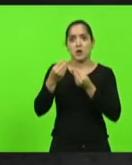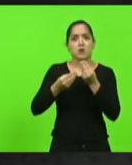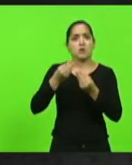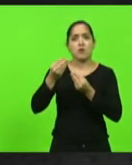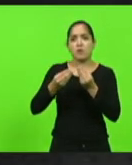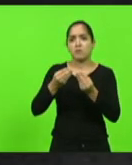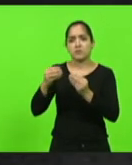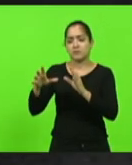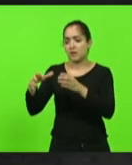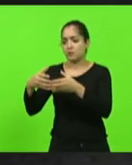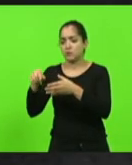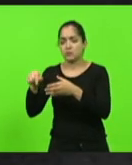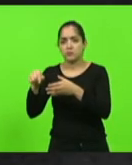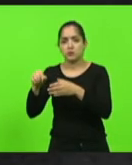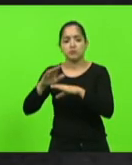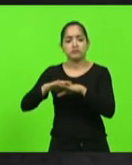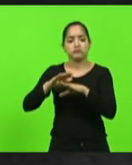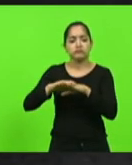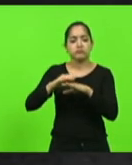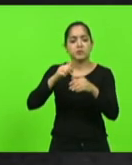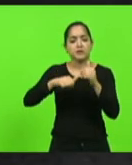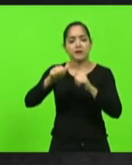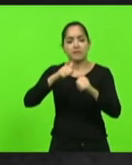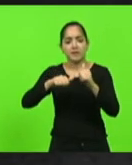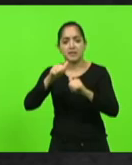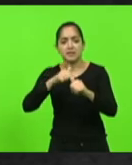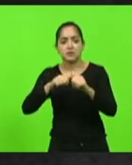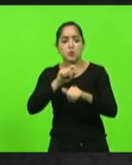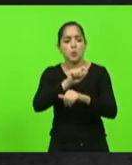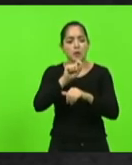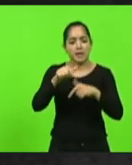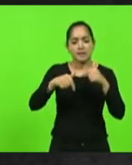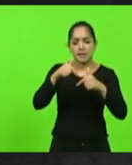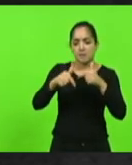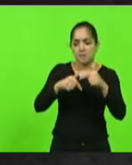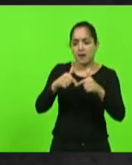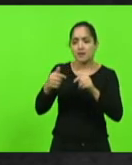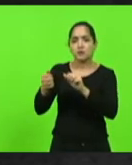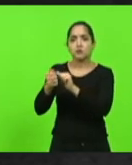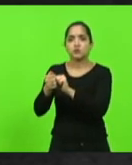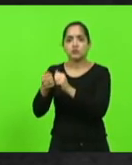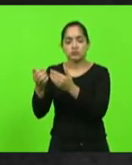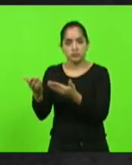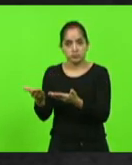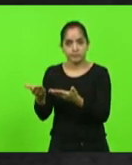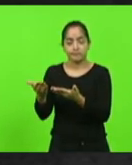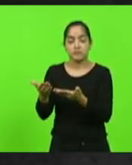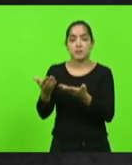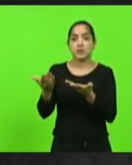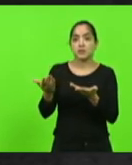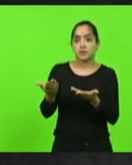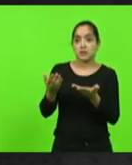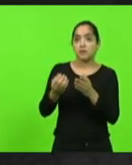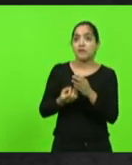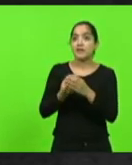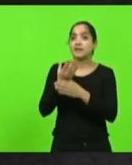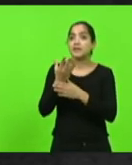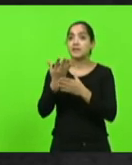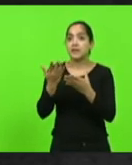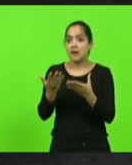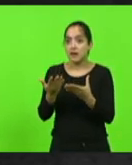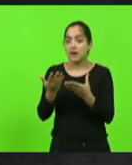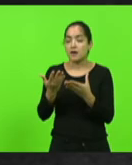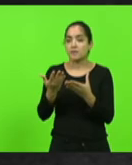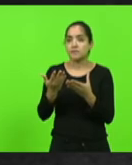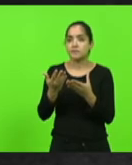poder fazer esse julgamento de quem trabalha com eles? Muito difícil. O deputado vai criar agora no seu relatório,